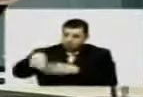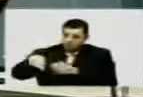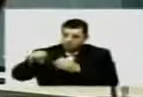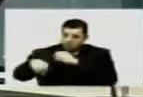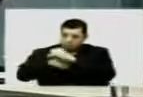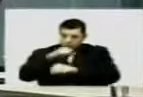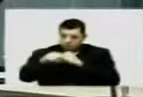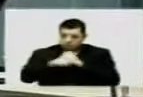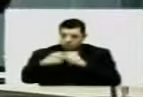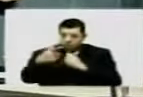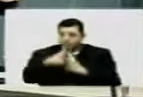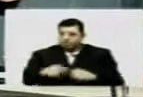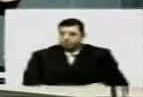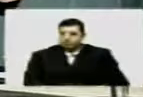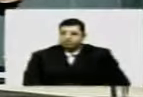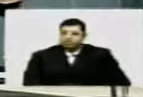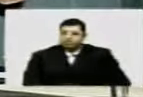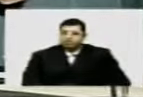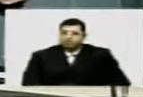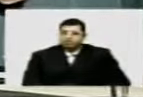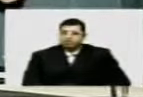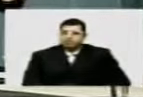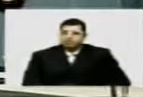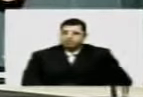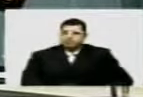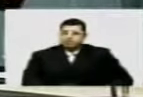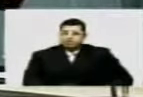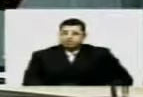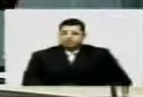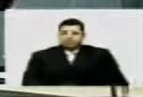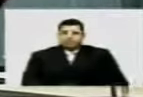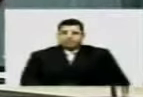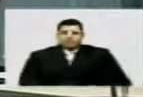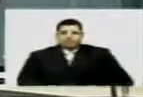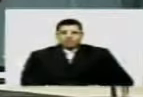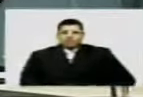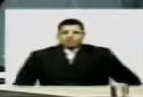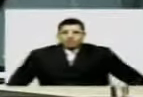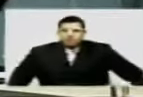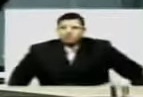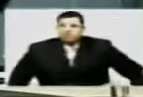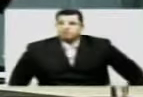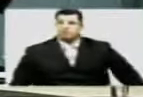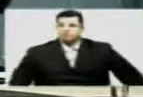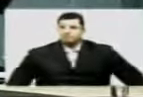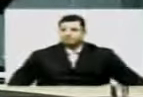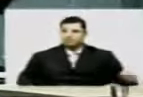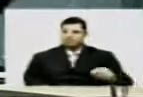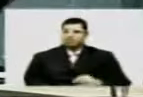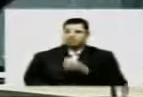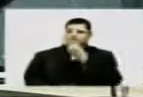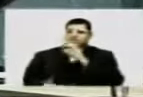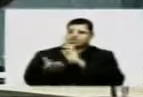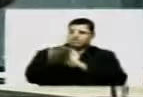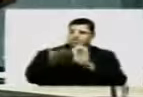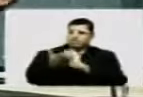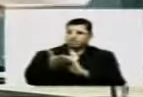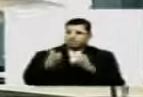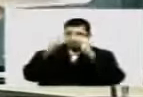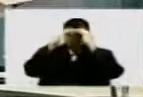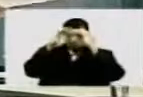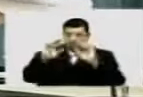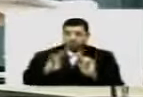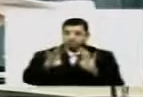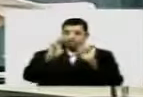2012, assinado pelo senhor Antônio Evandro Melo de Oliveira, secretário executivo adjunto de